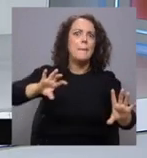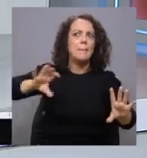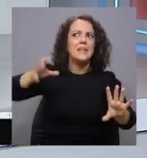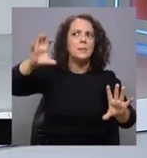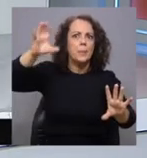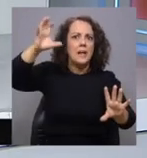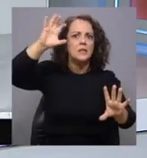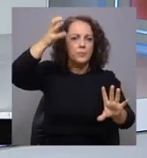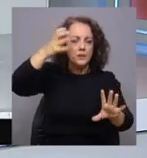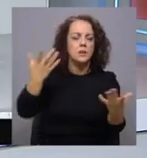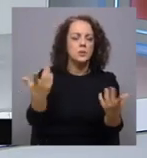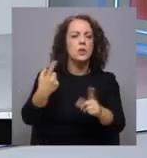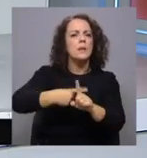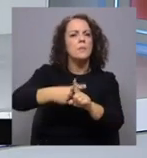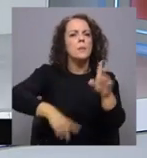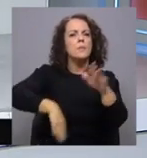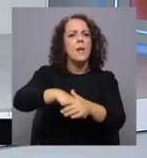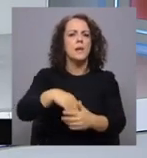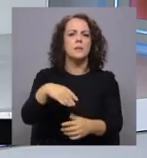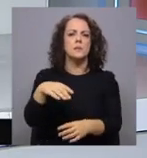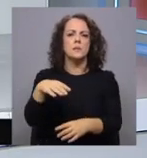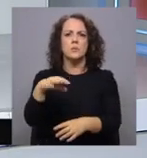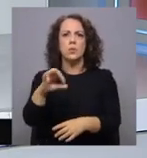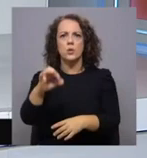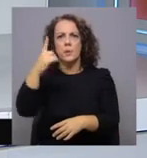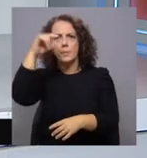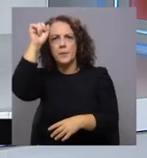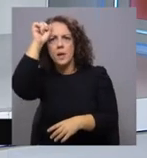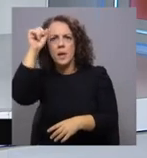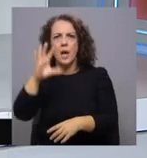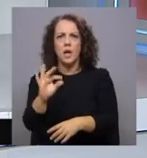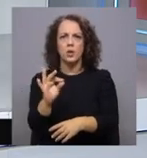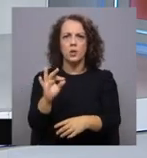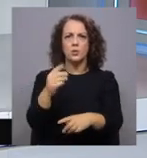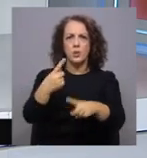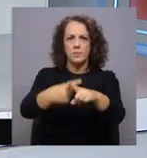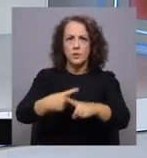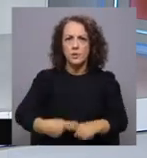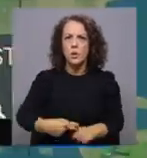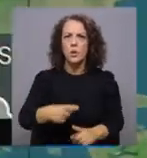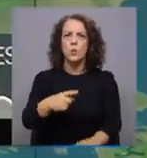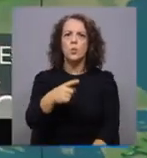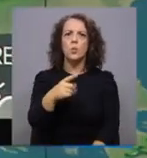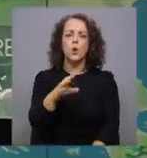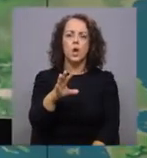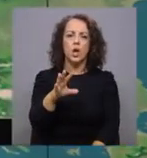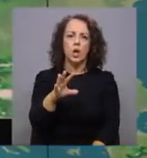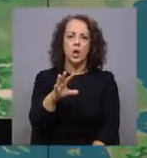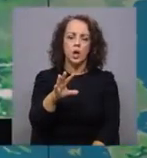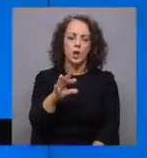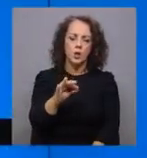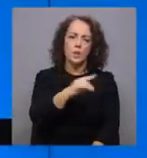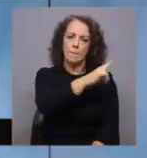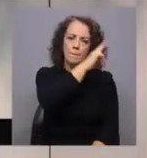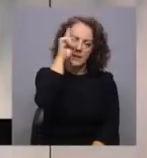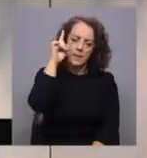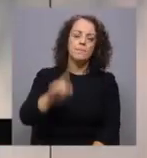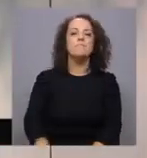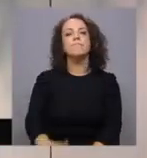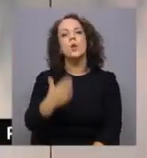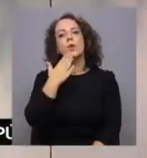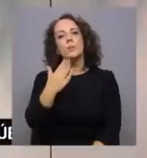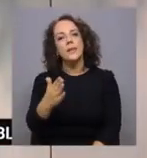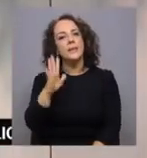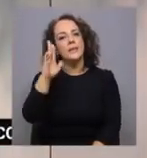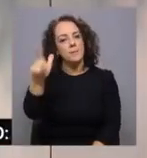temperaturas máximas de 8 graus em Berlim, 14 em Amsterdão, 16 de graus de máxima para Madrid. Obrigado José Duarte,